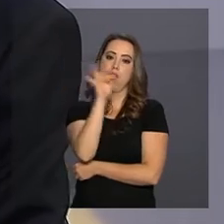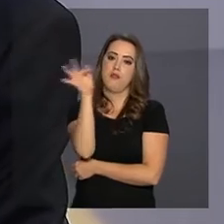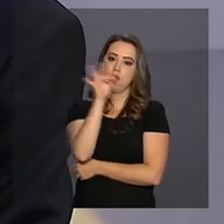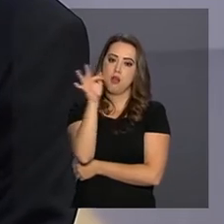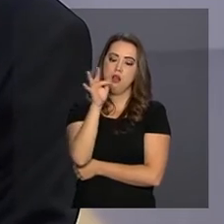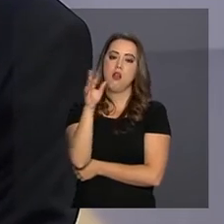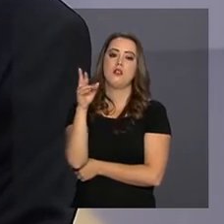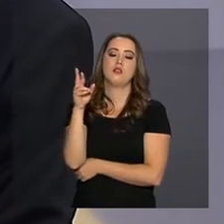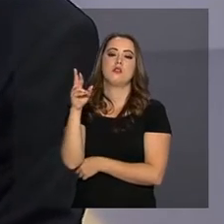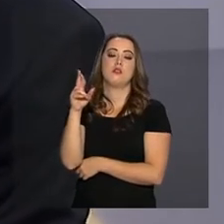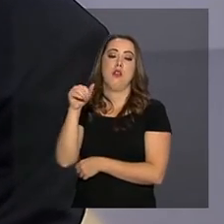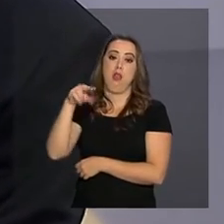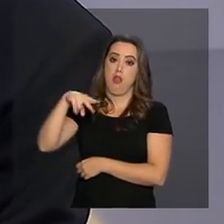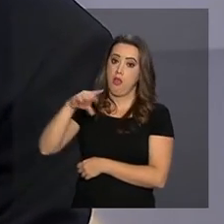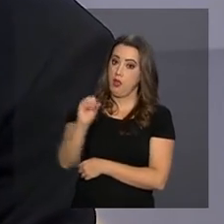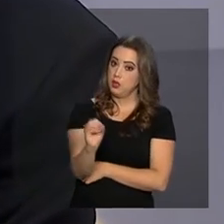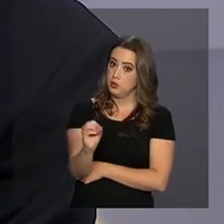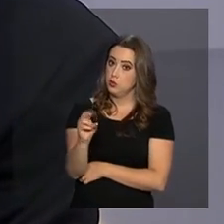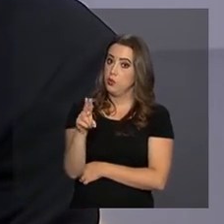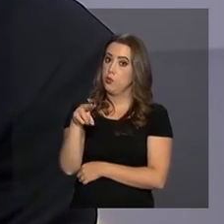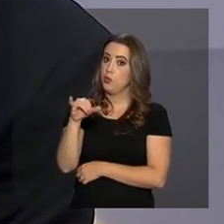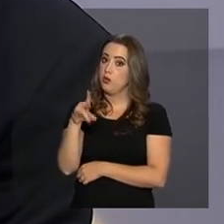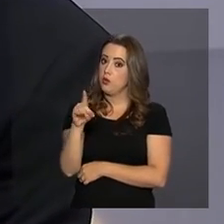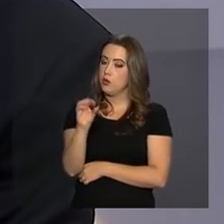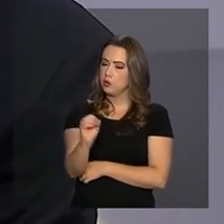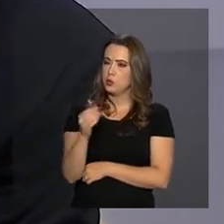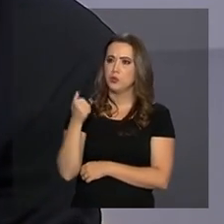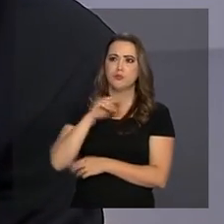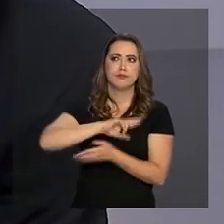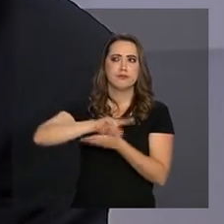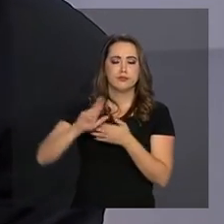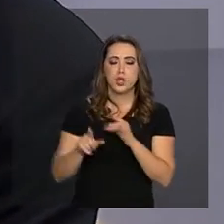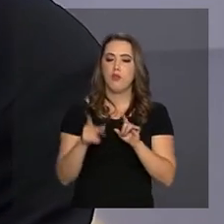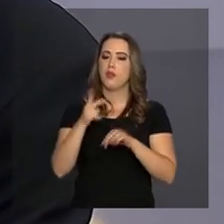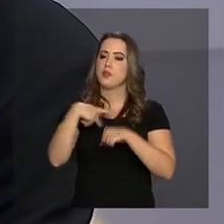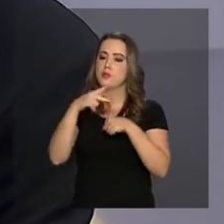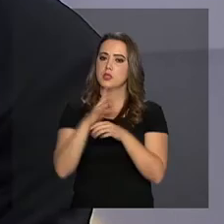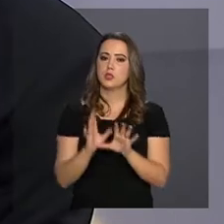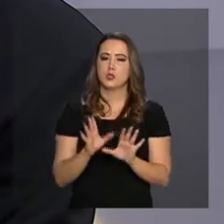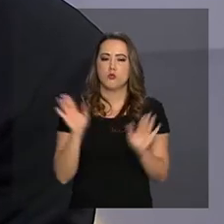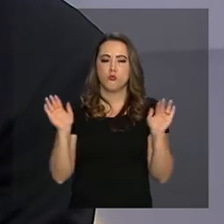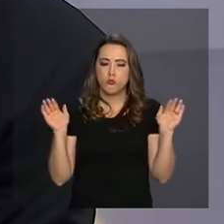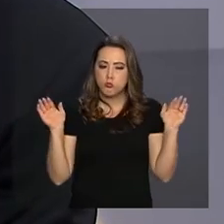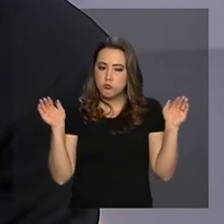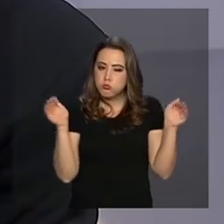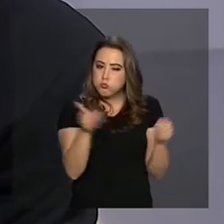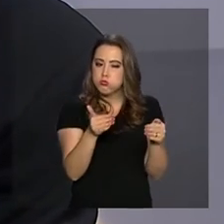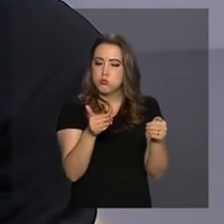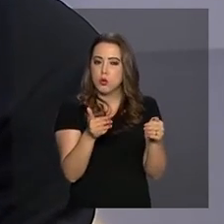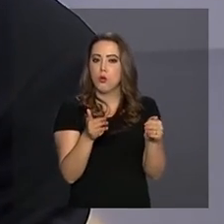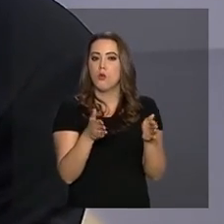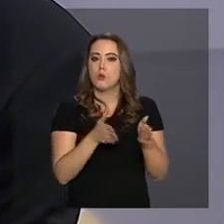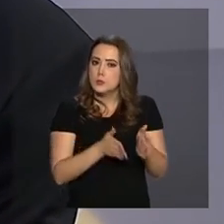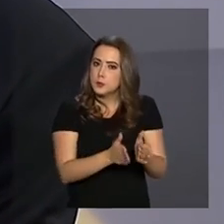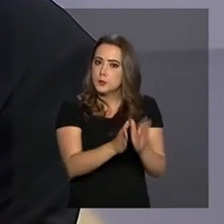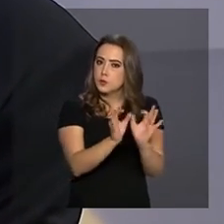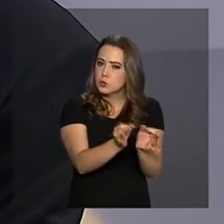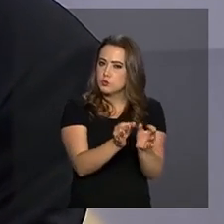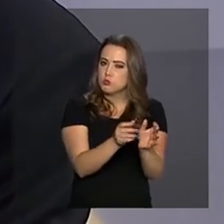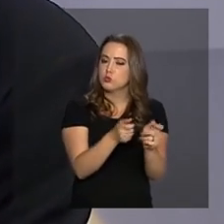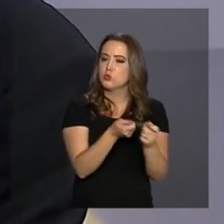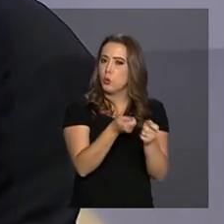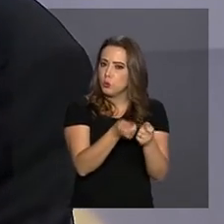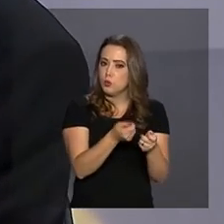Itália, etc. Então, eles tinham um caráter mais fechado, mais direcionado. Essa